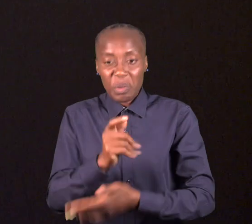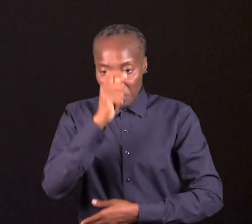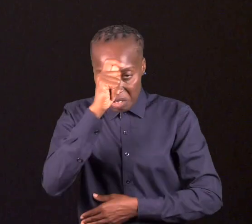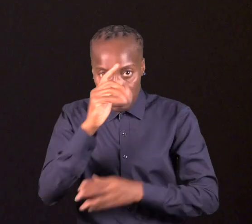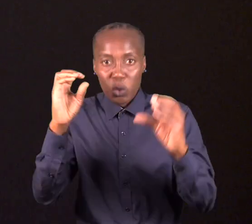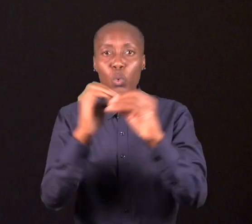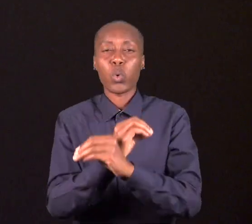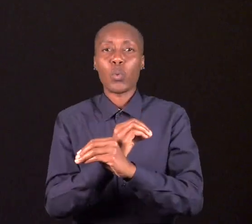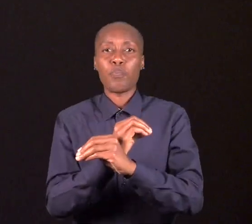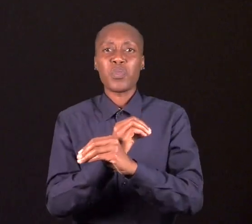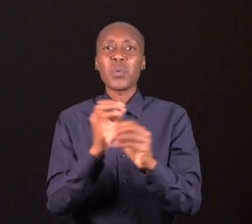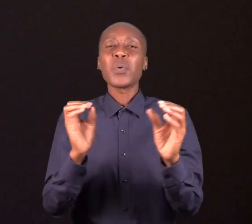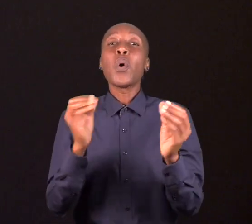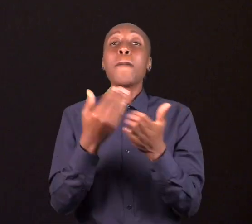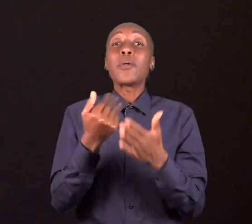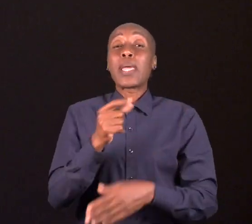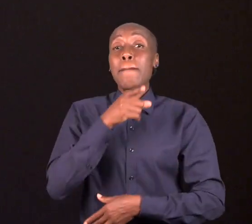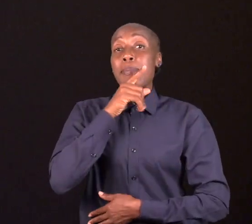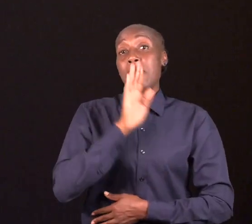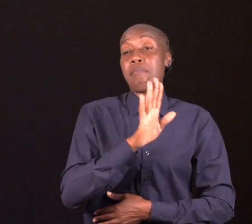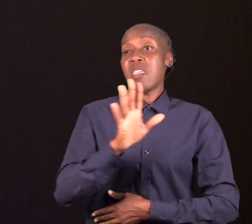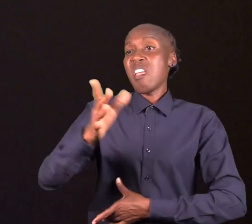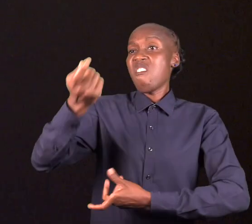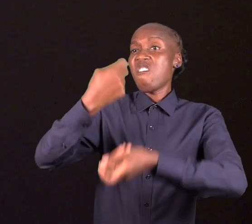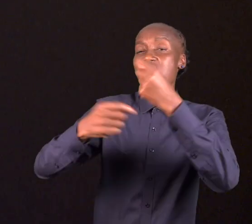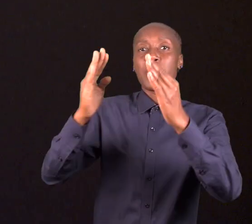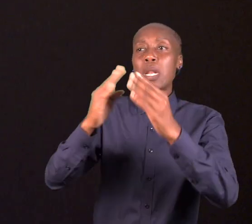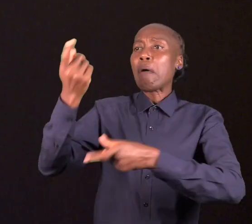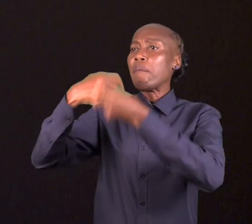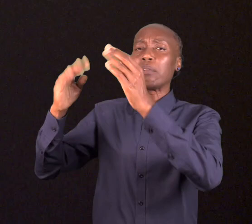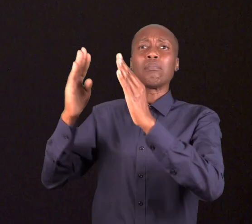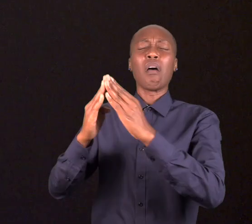mas pelo fato de tratar-se de direitos dos seus filhos.